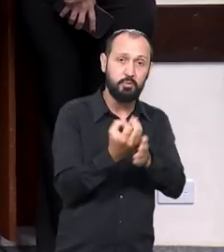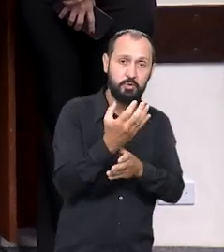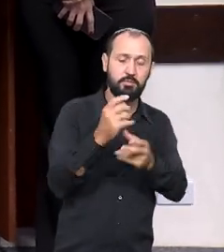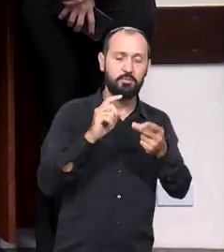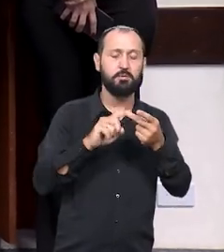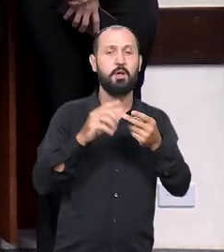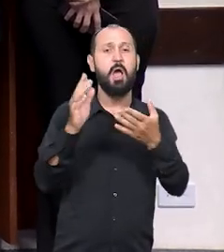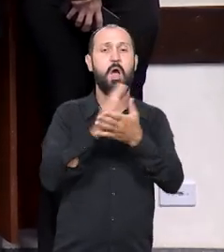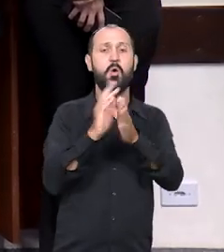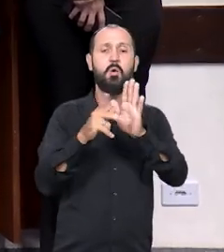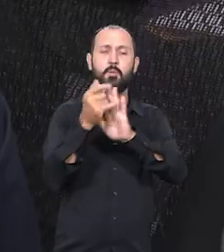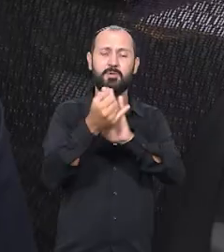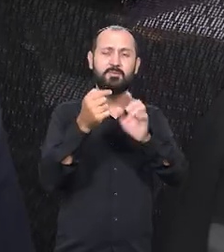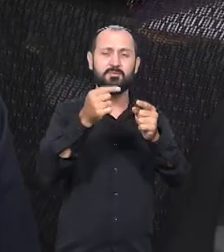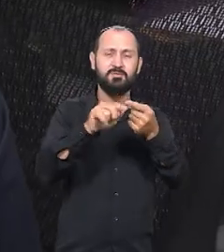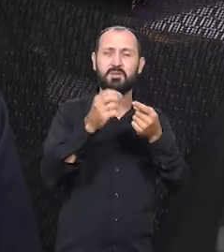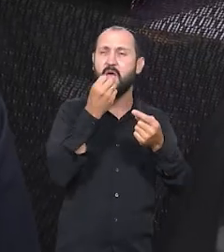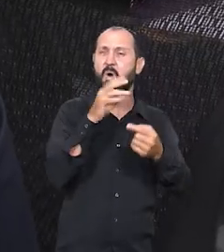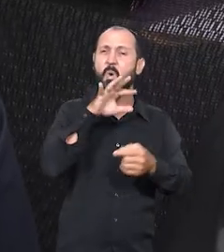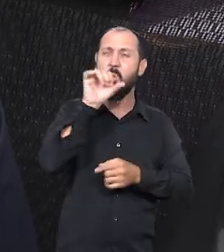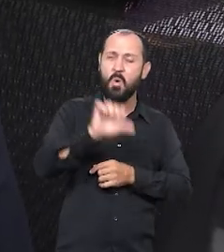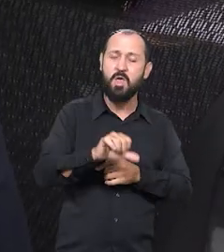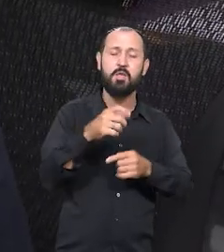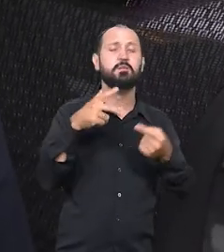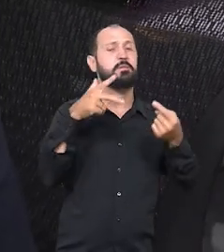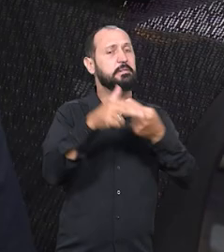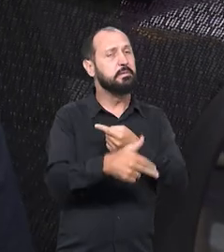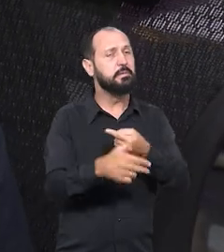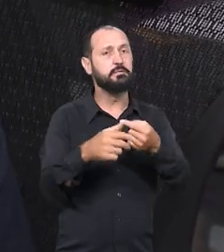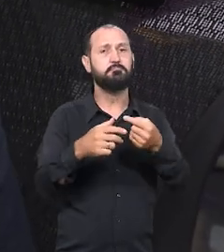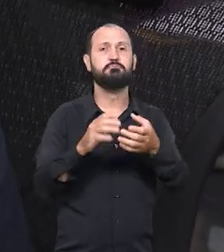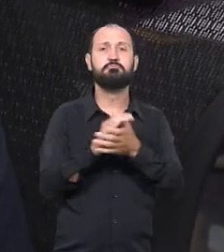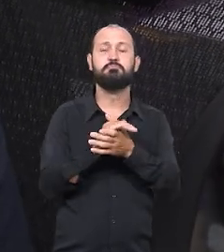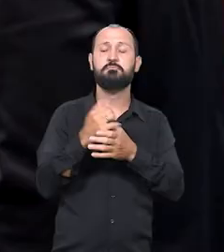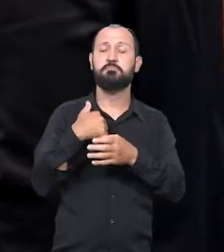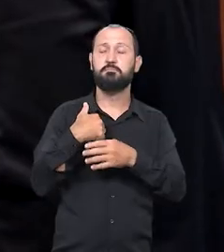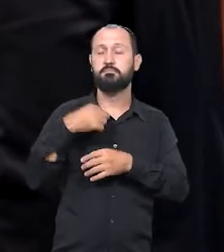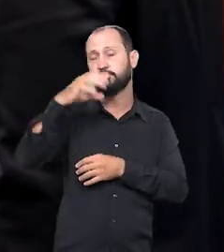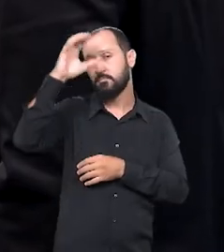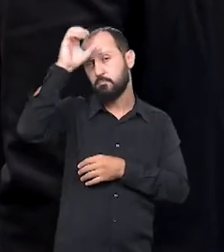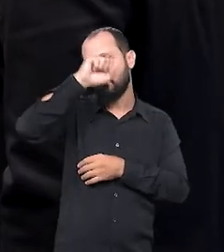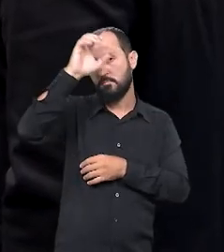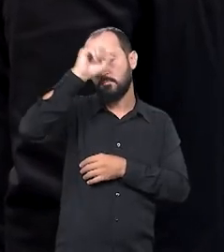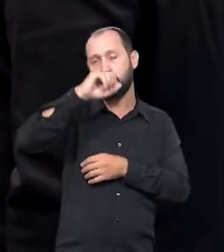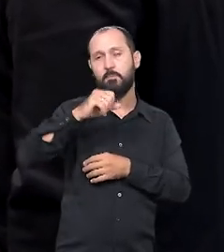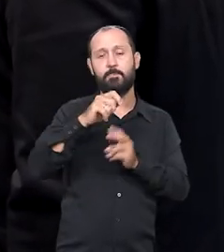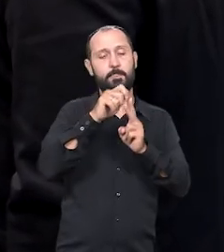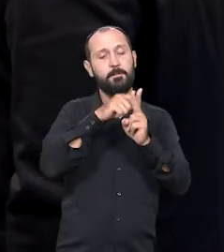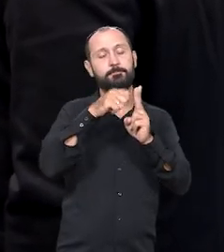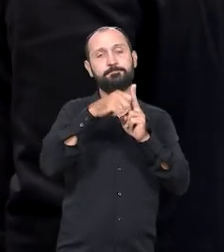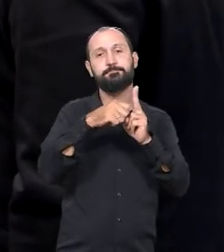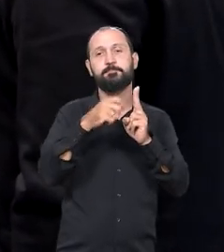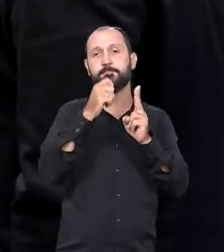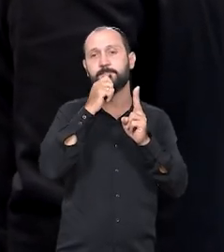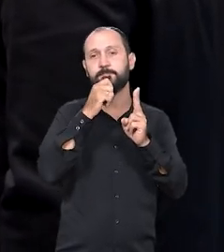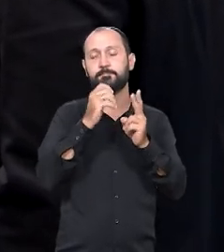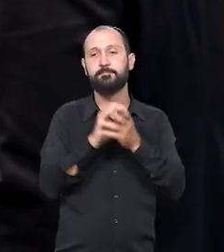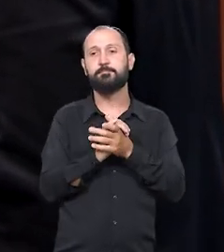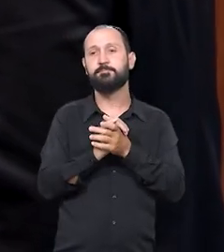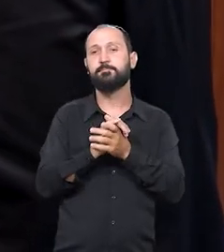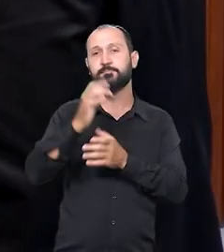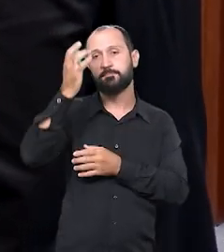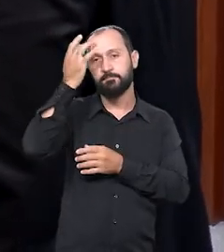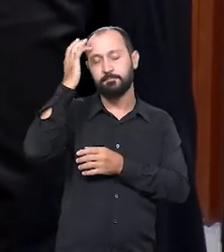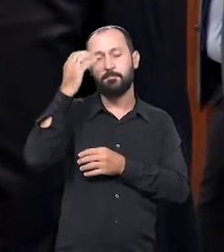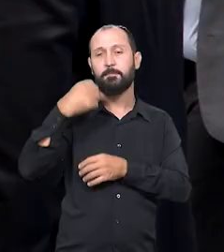um projeto que não seja bom para a sociedade. E tudo isso também estou aprendendo, o segundo mês de mandato. Mas eu acredito que a participação